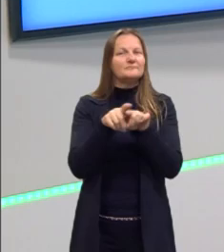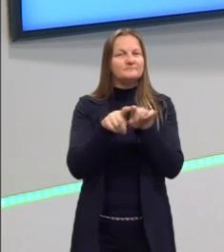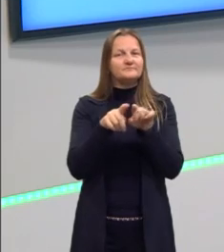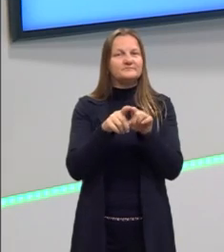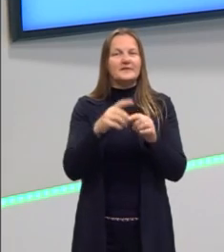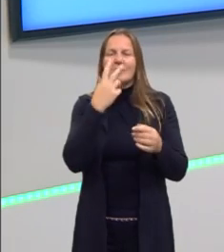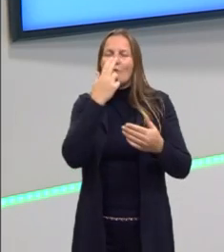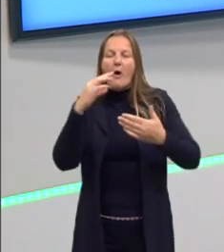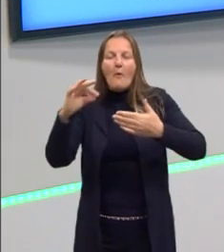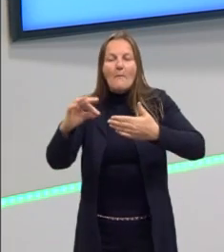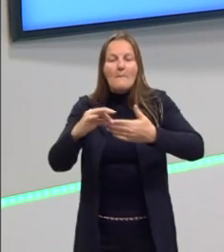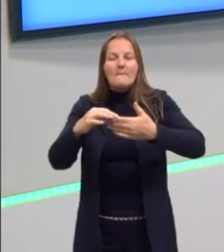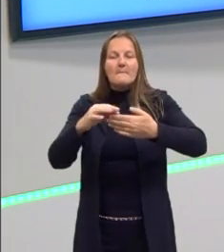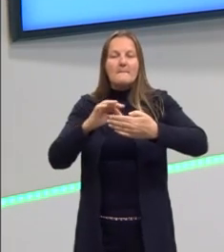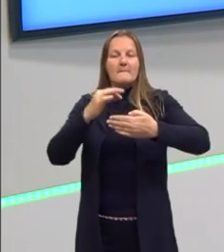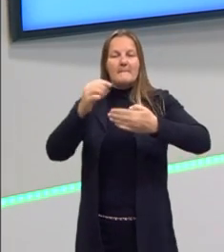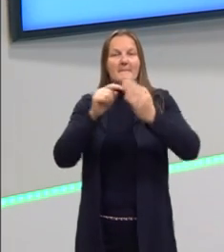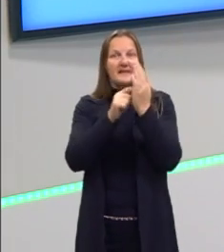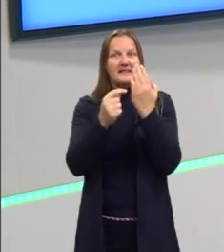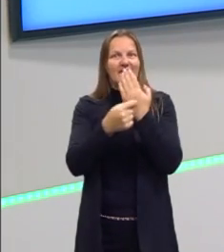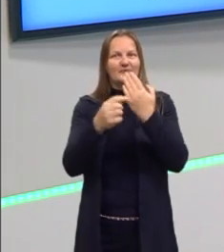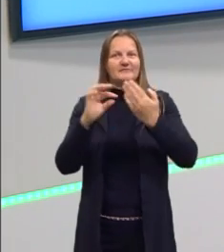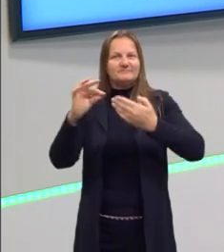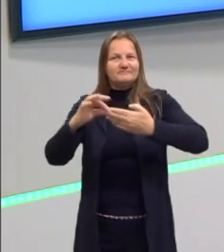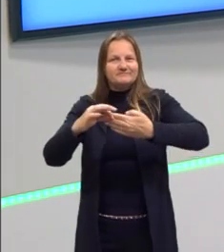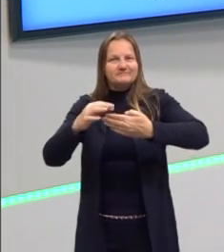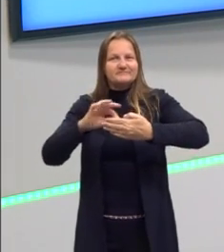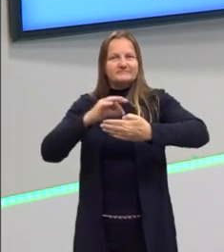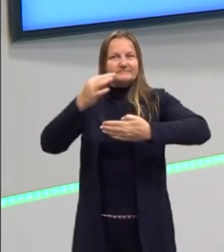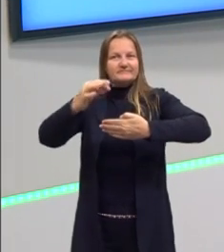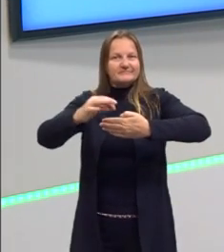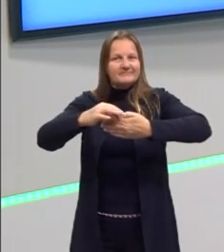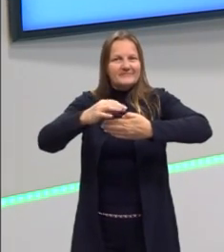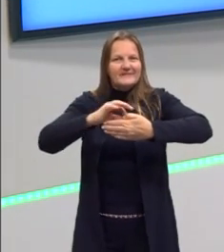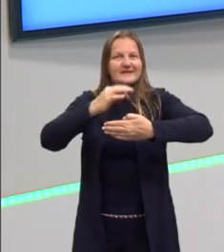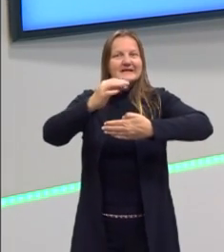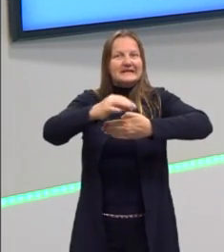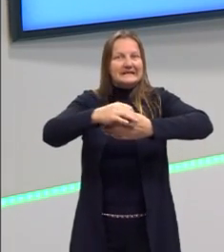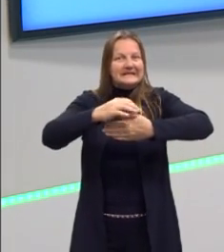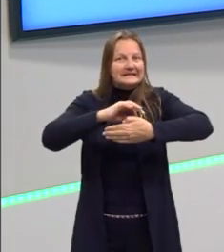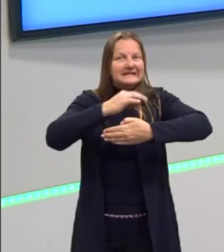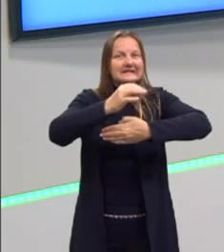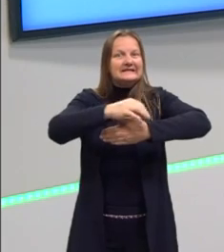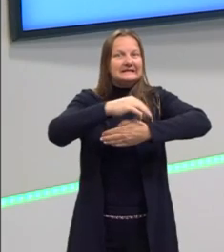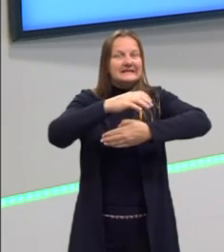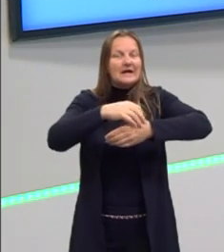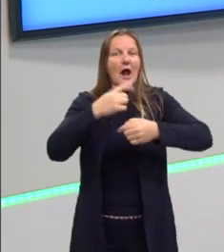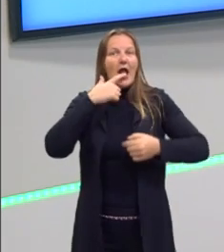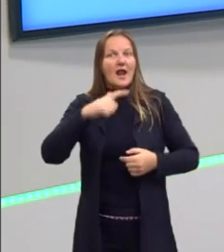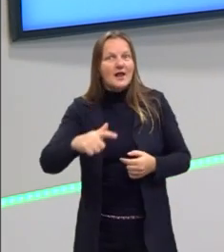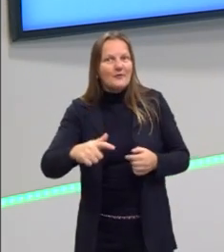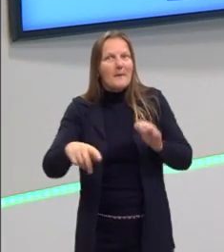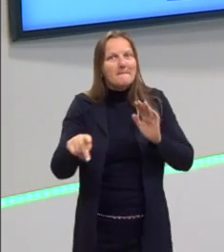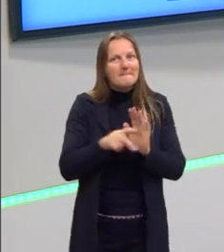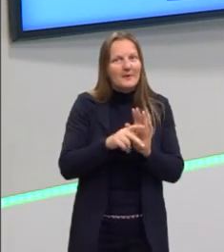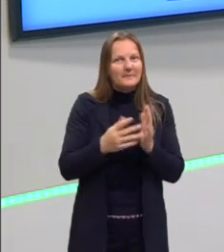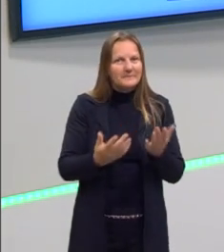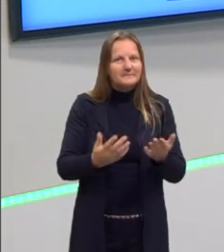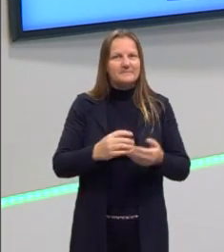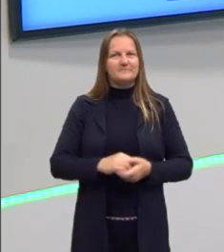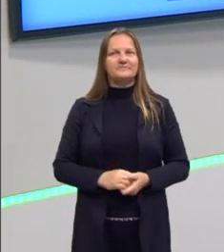costurando. A gente está aí amarrando esses nossos conceitos numa determinada linha. Pois bem,